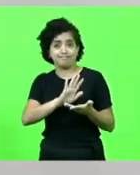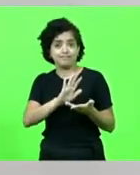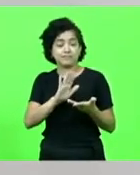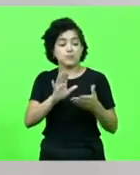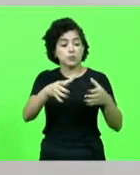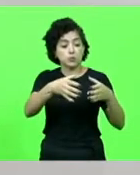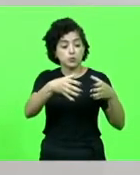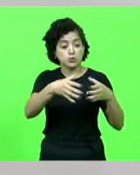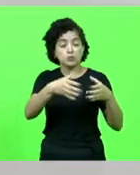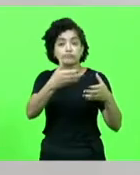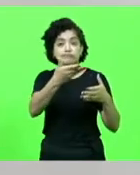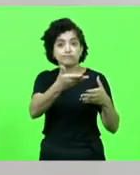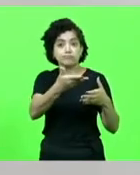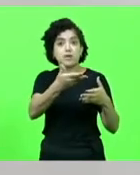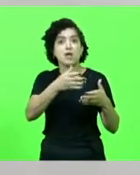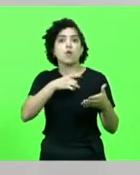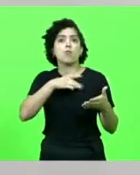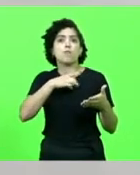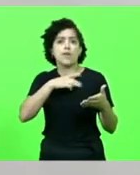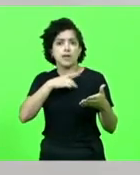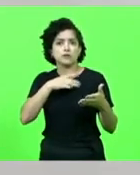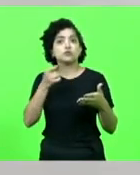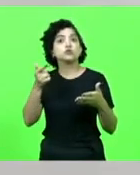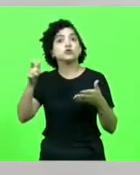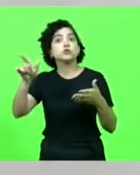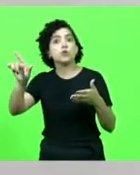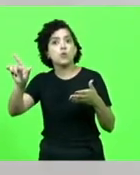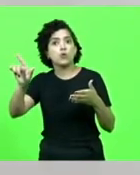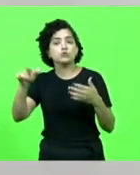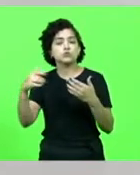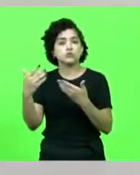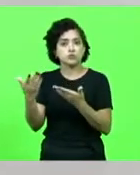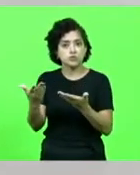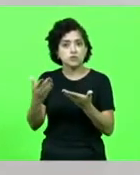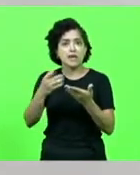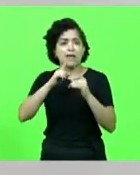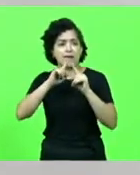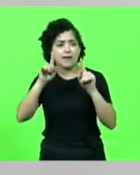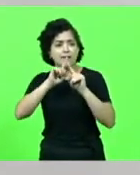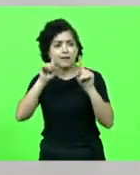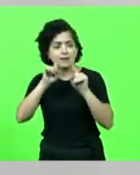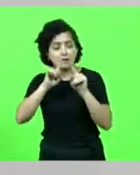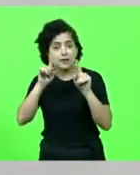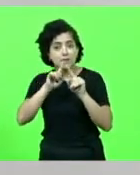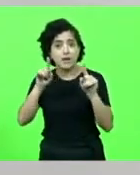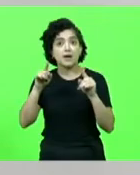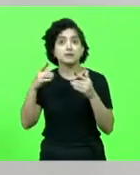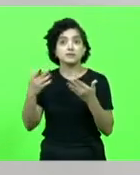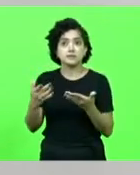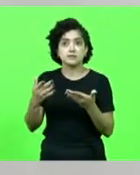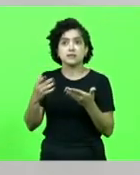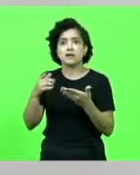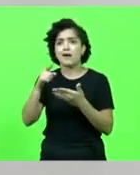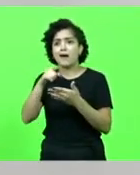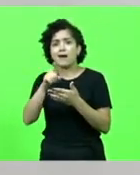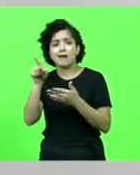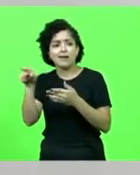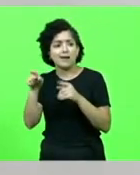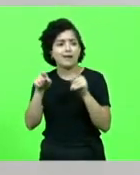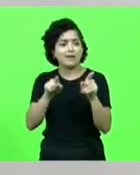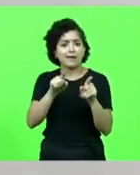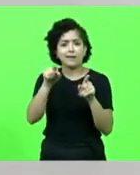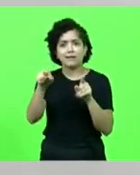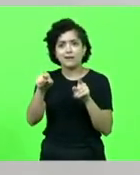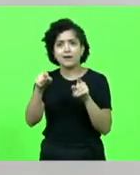Então, era o medo de que outros reclamassem do que o fulano, o ciclano do lado, não